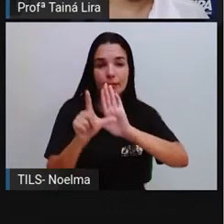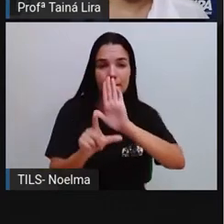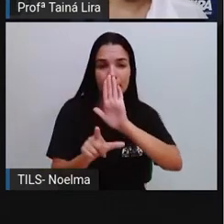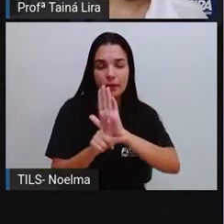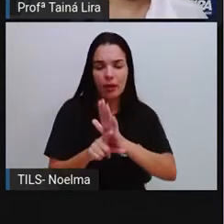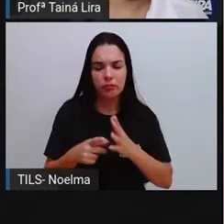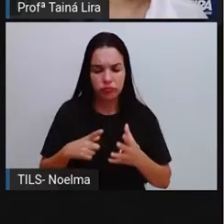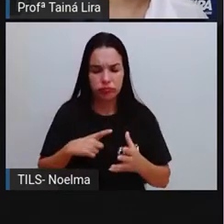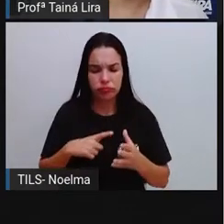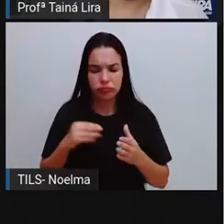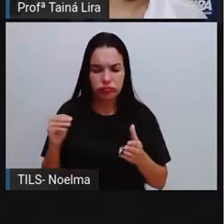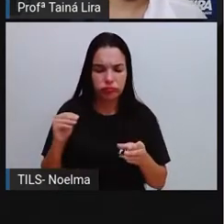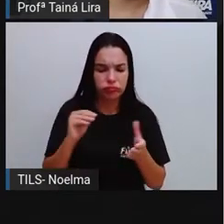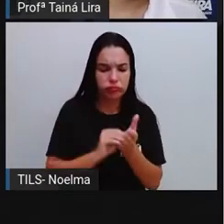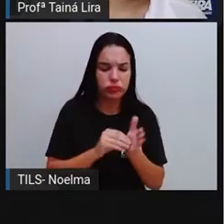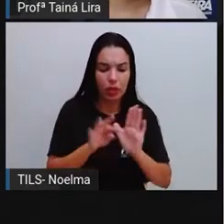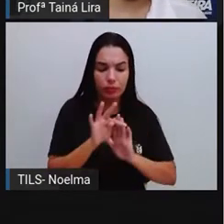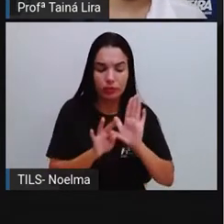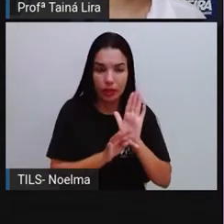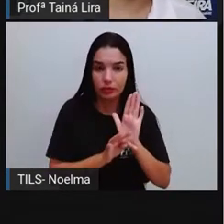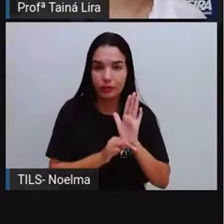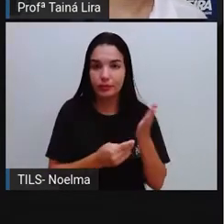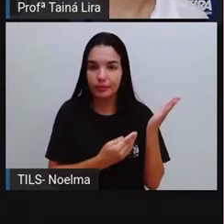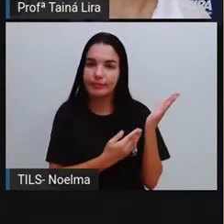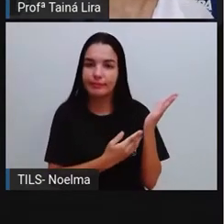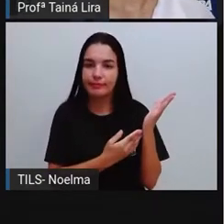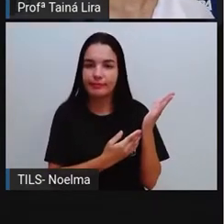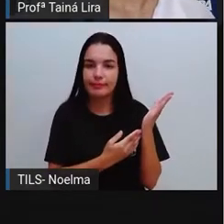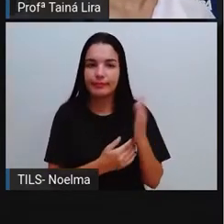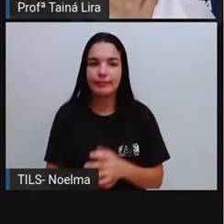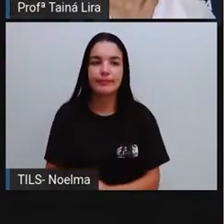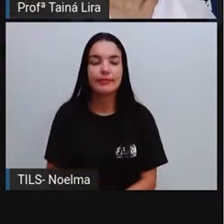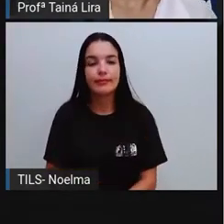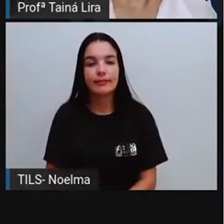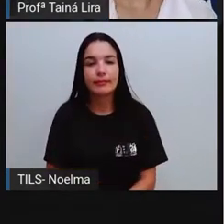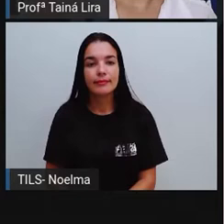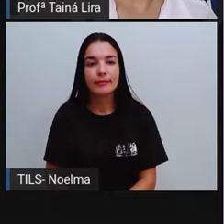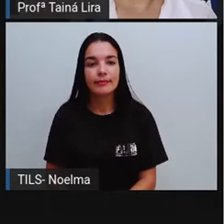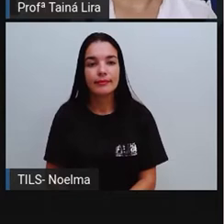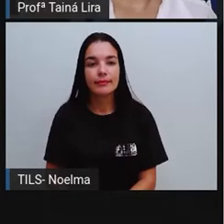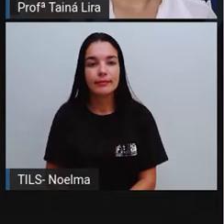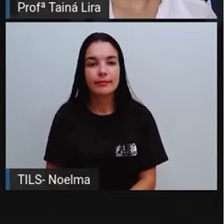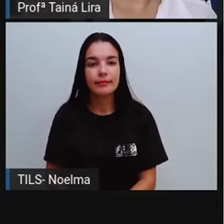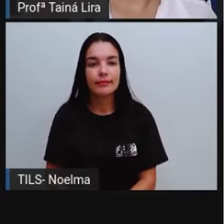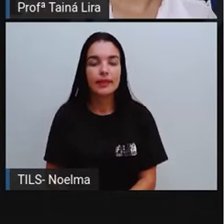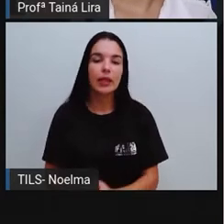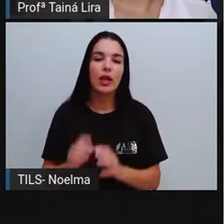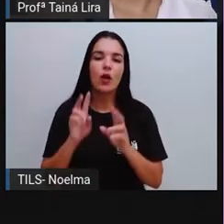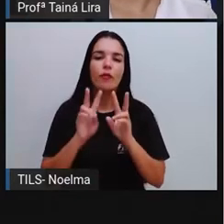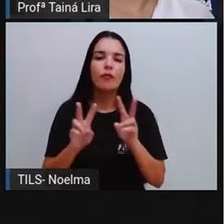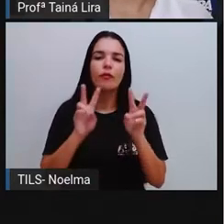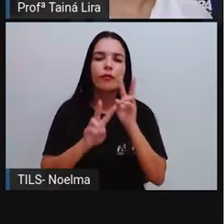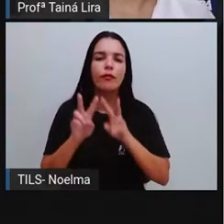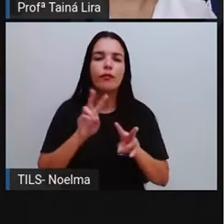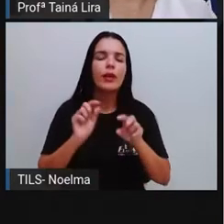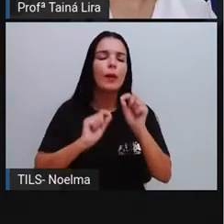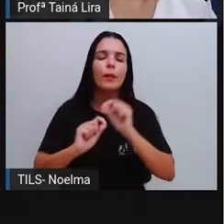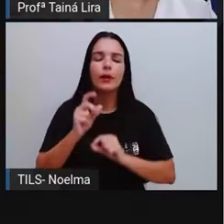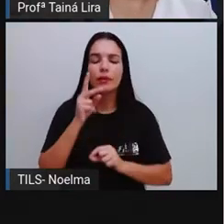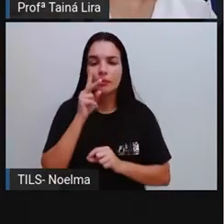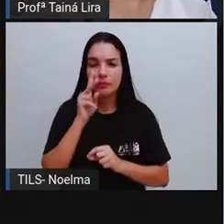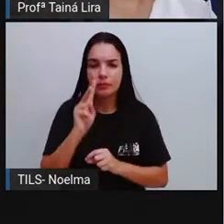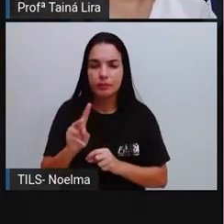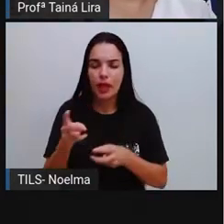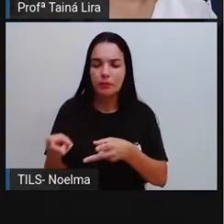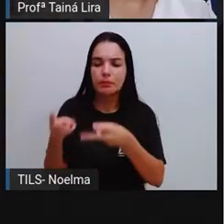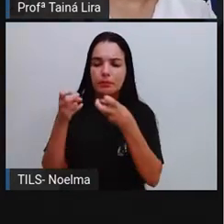nosso texto, Deixa eu ver no CH, Tá? E o que a gente consegue observar nessas palavras? Nós vimos